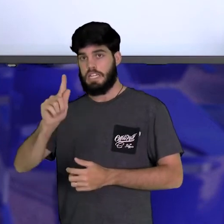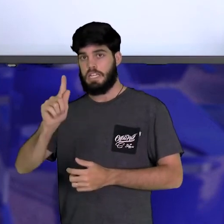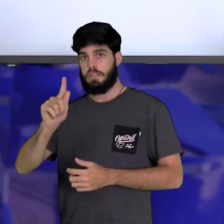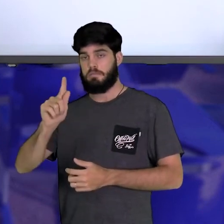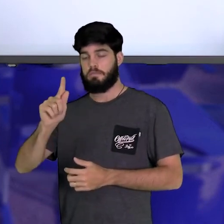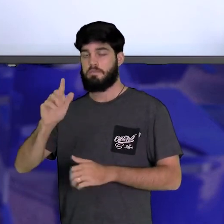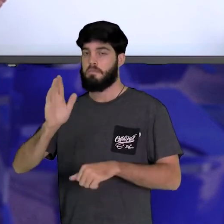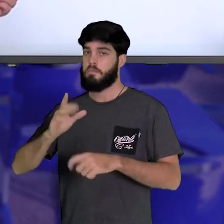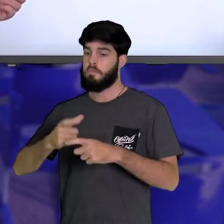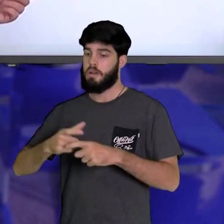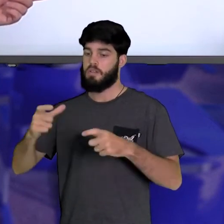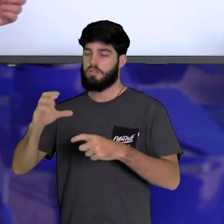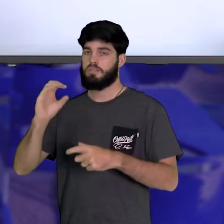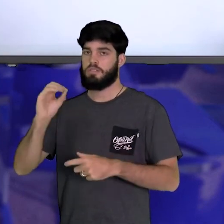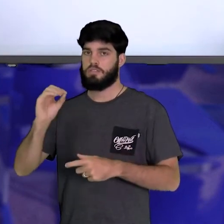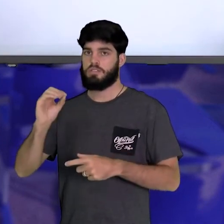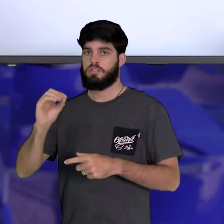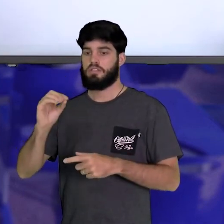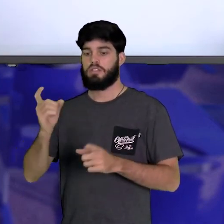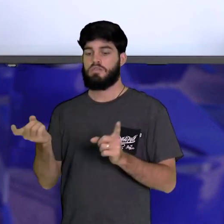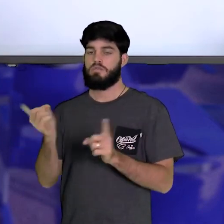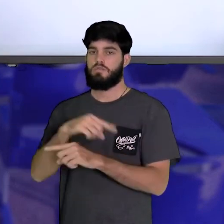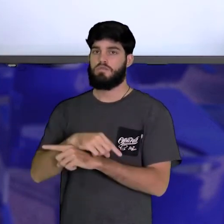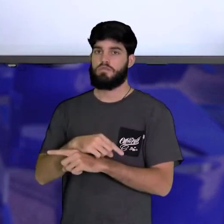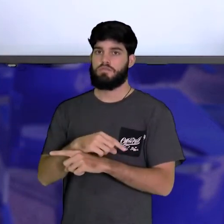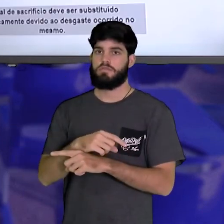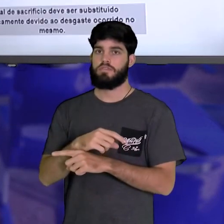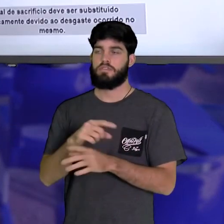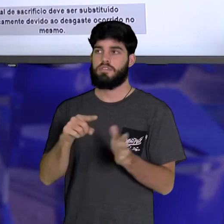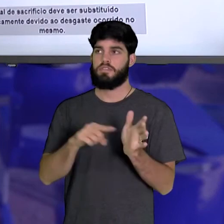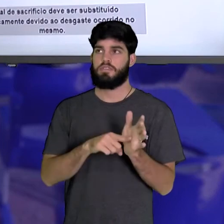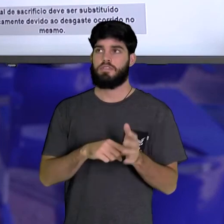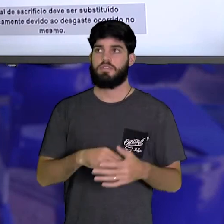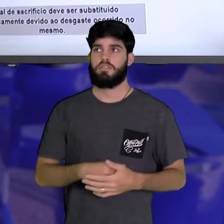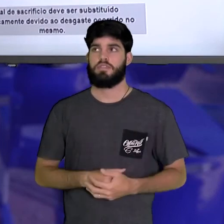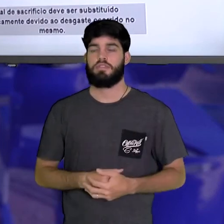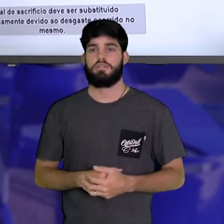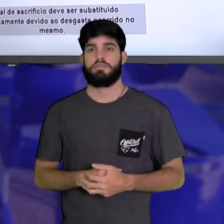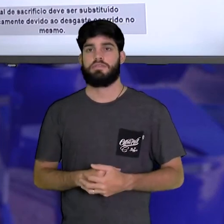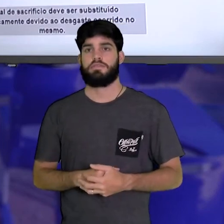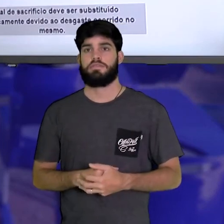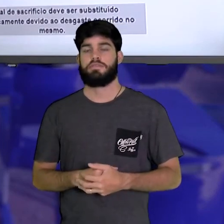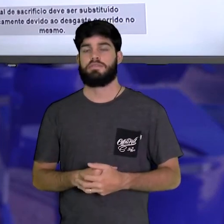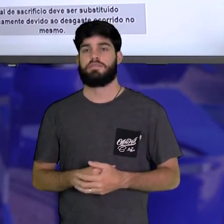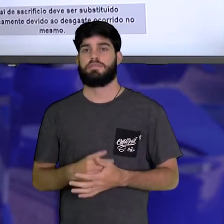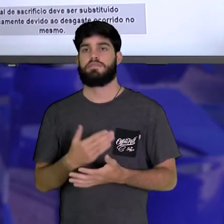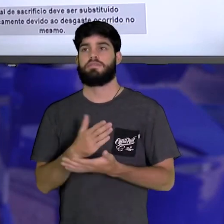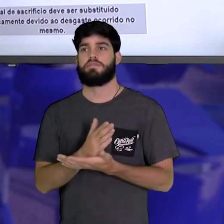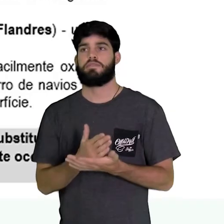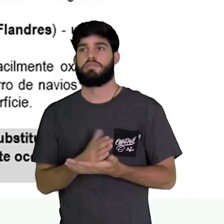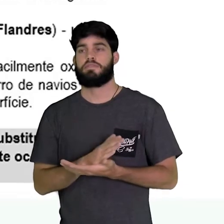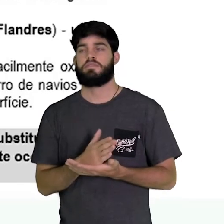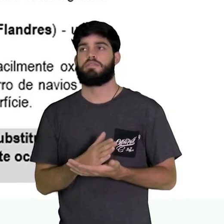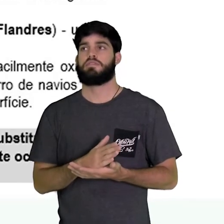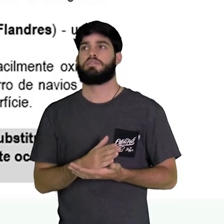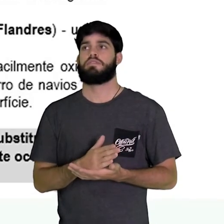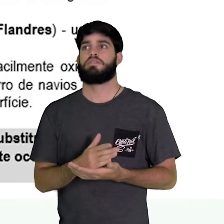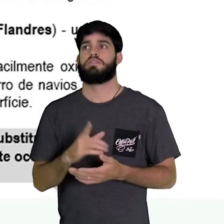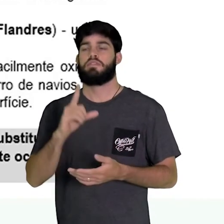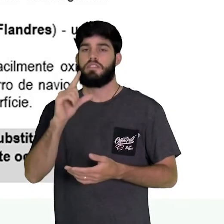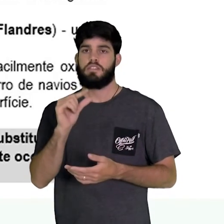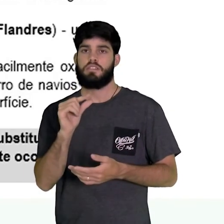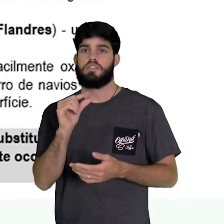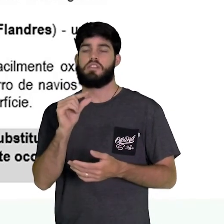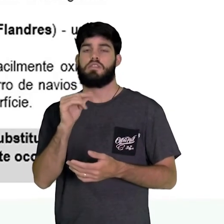que zero e a voltagem é negativa. Fica ligado nisso. Muito bem, alguns processos, o processo de corrosão dos